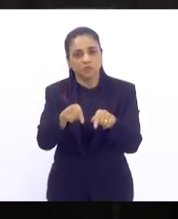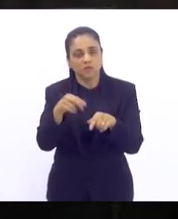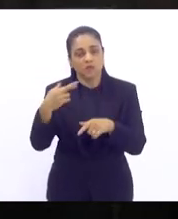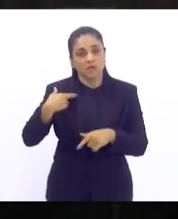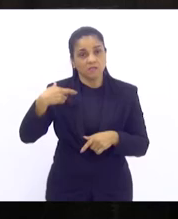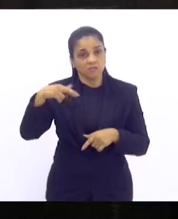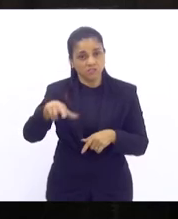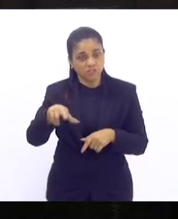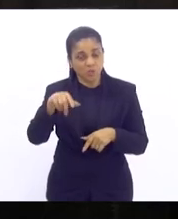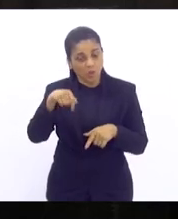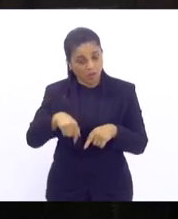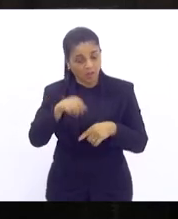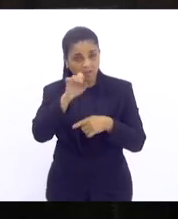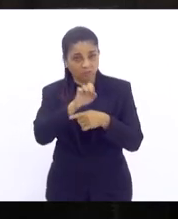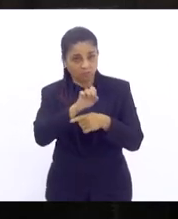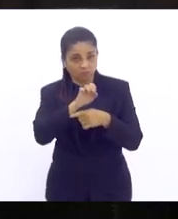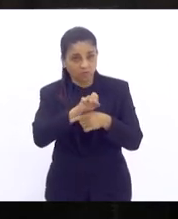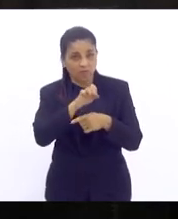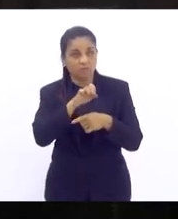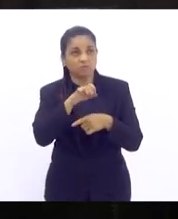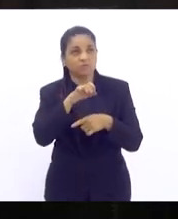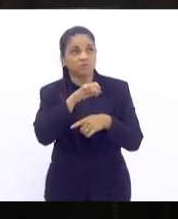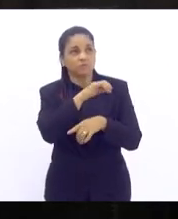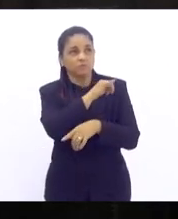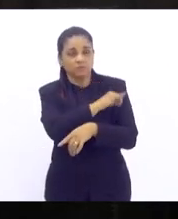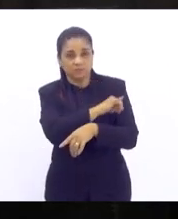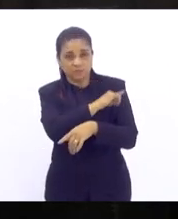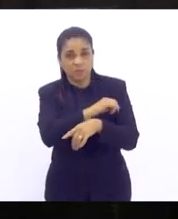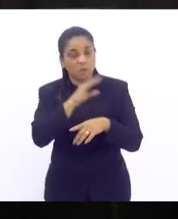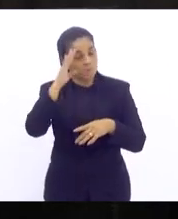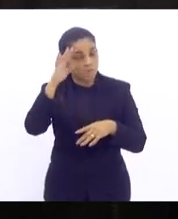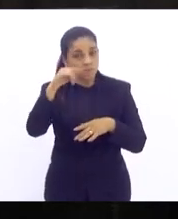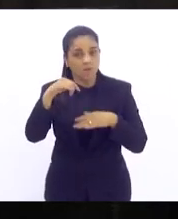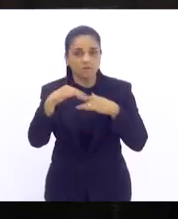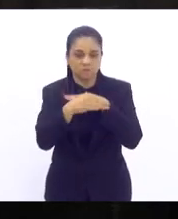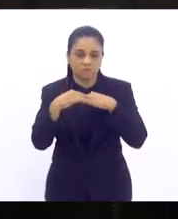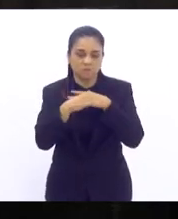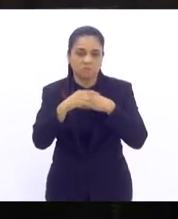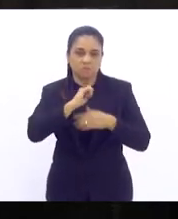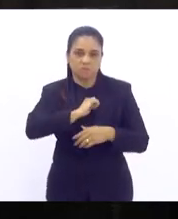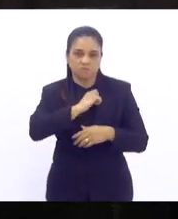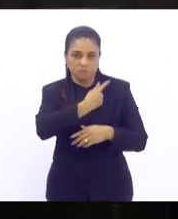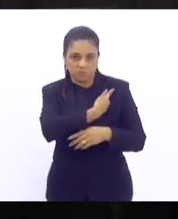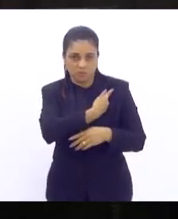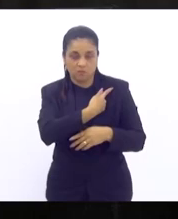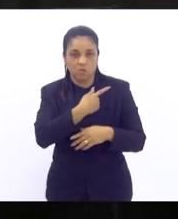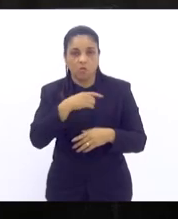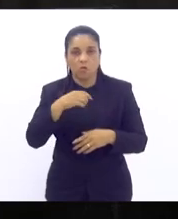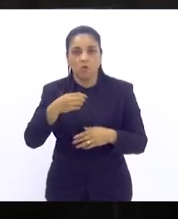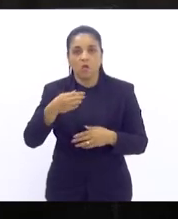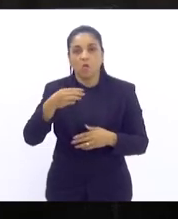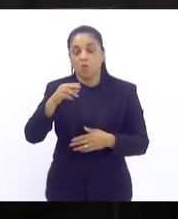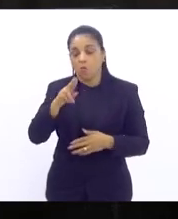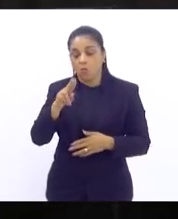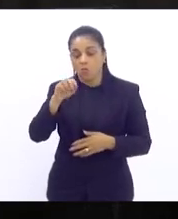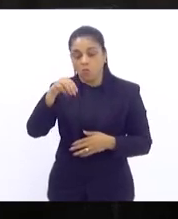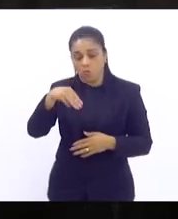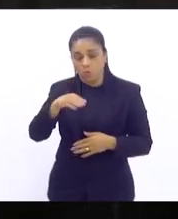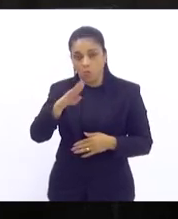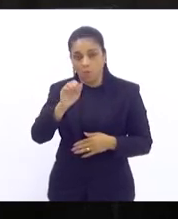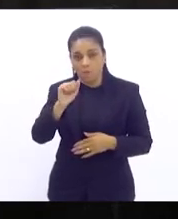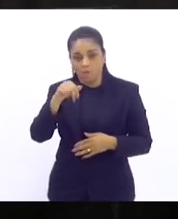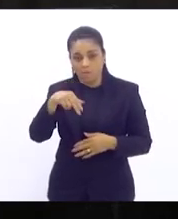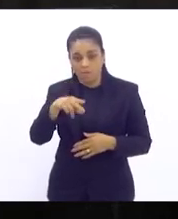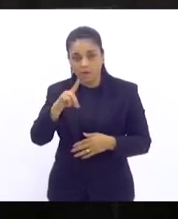nosso estado em especial na cidade de São Gonçalo a Umbanda que é uma religião hoje representada